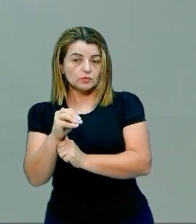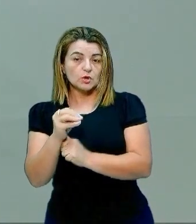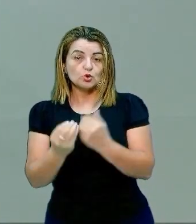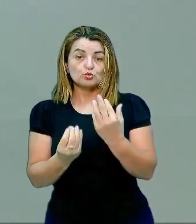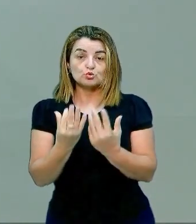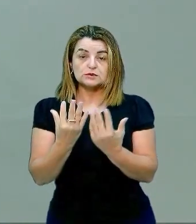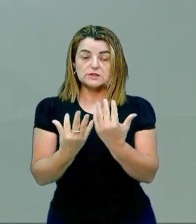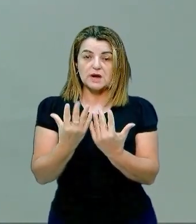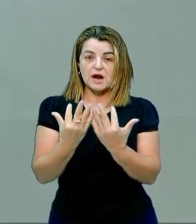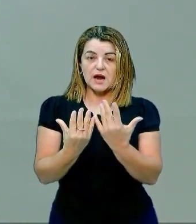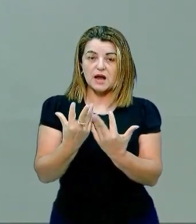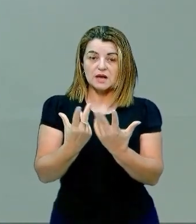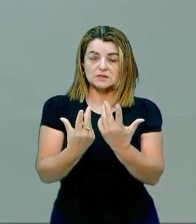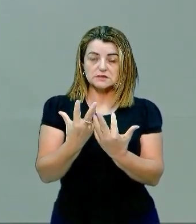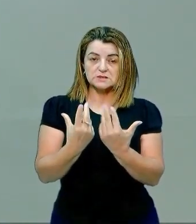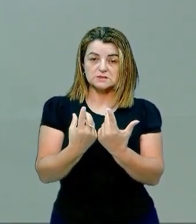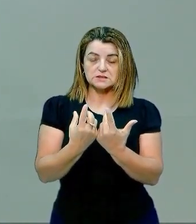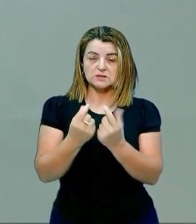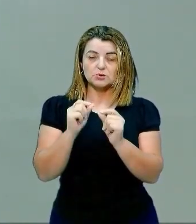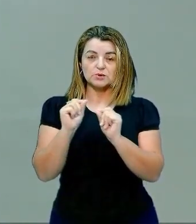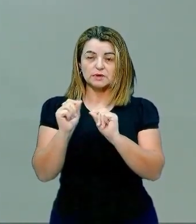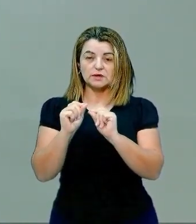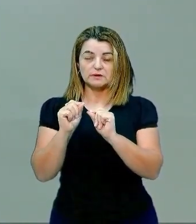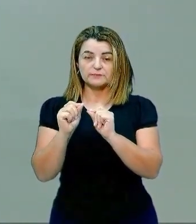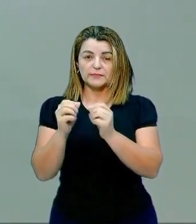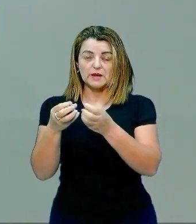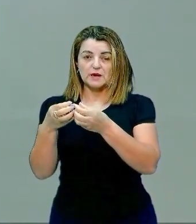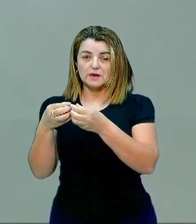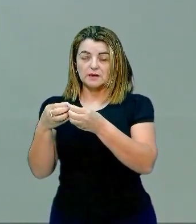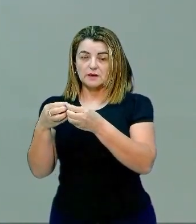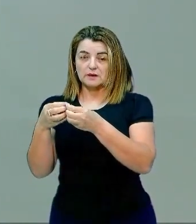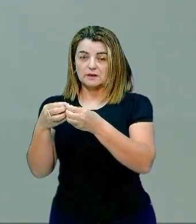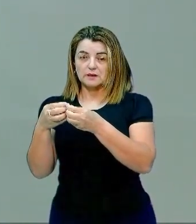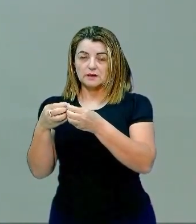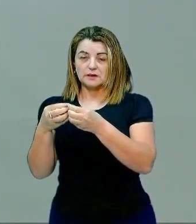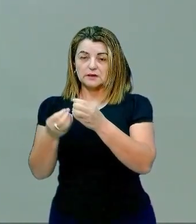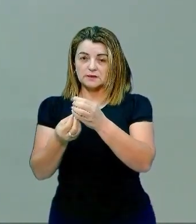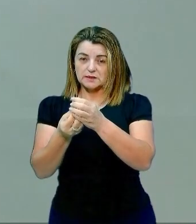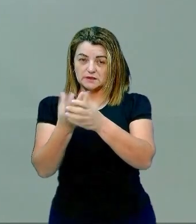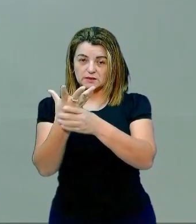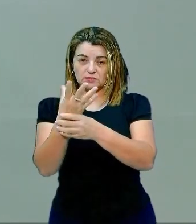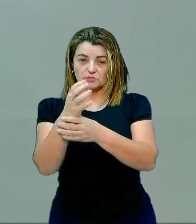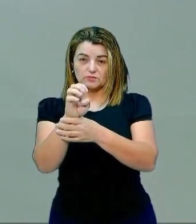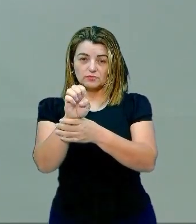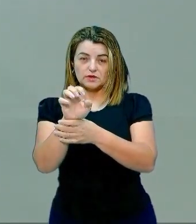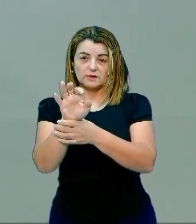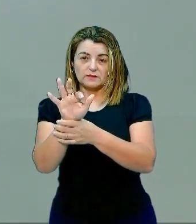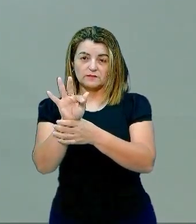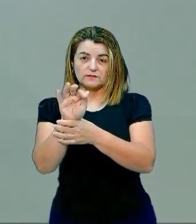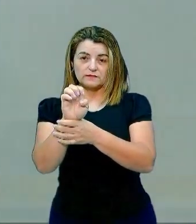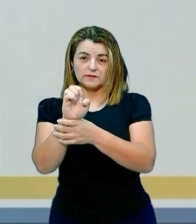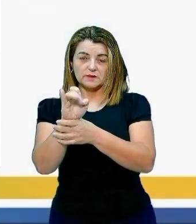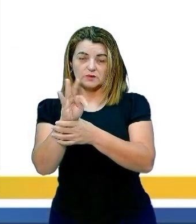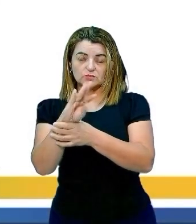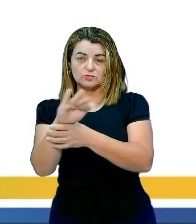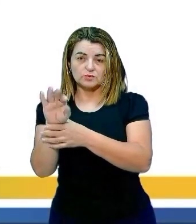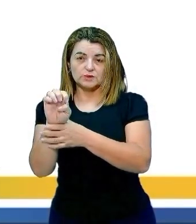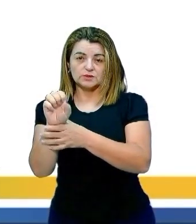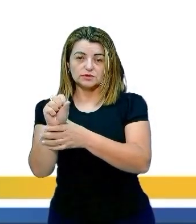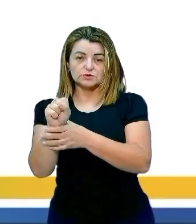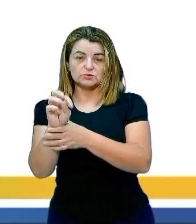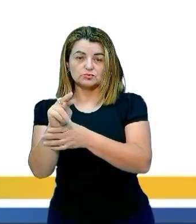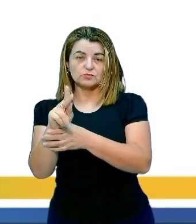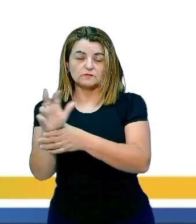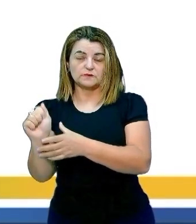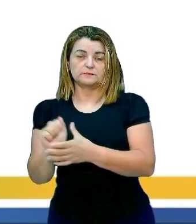estufa. Efeito estufa aumentado, então, o aquecimento global. Ok? Vamos